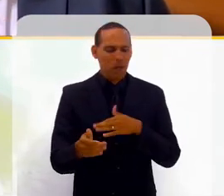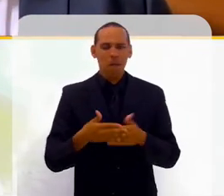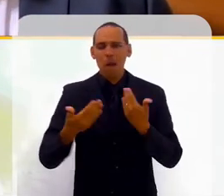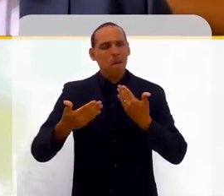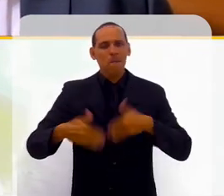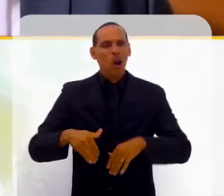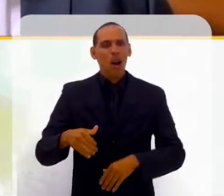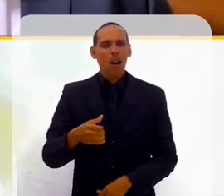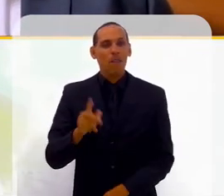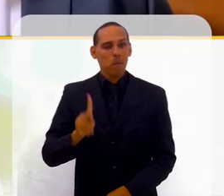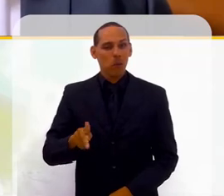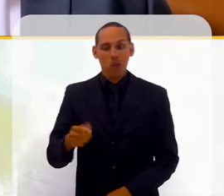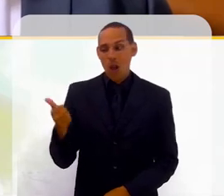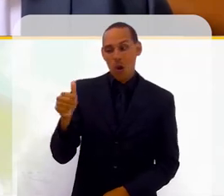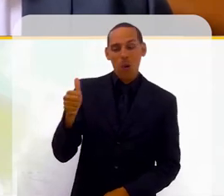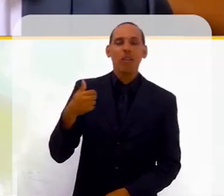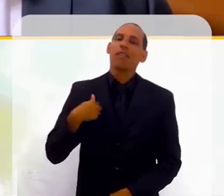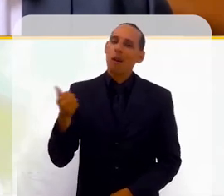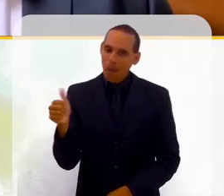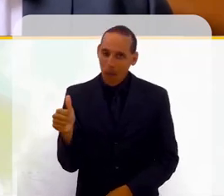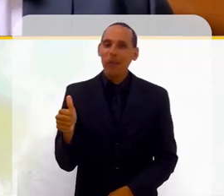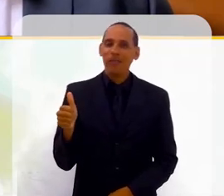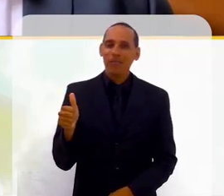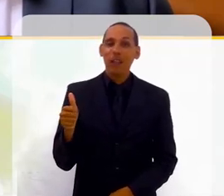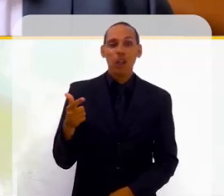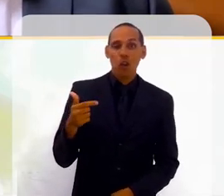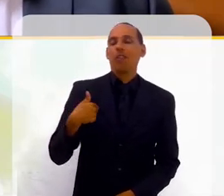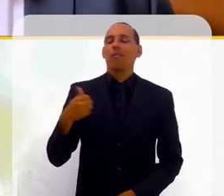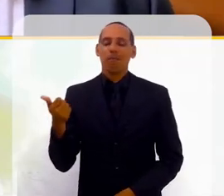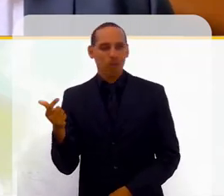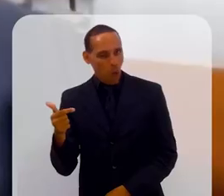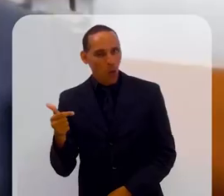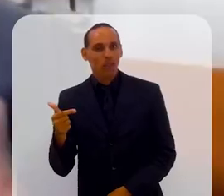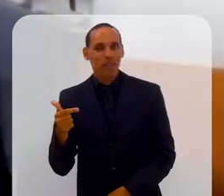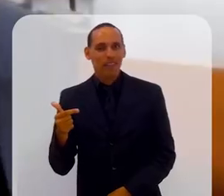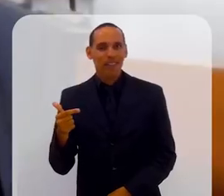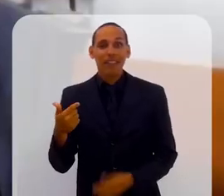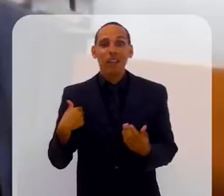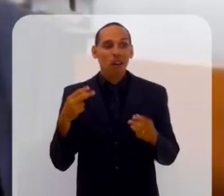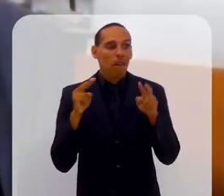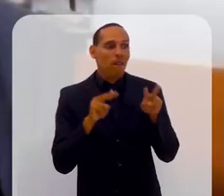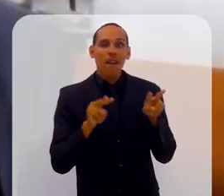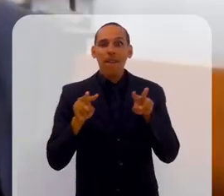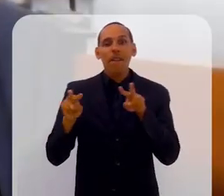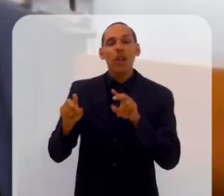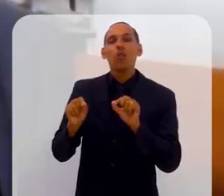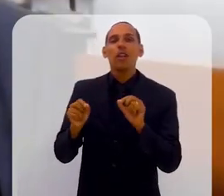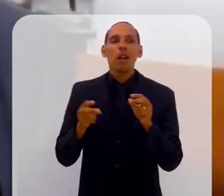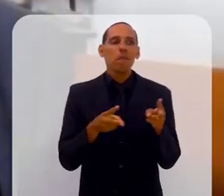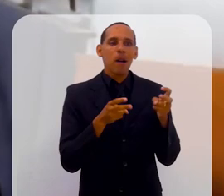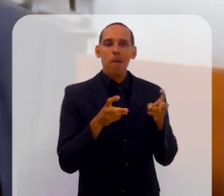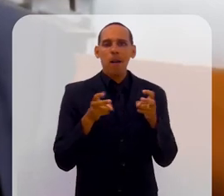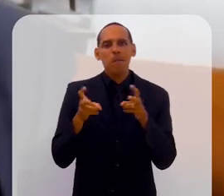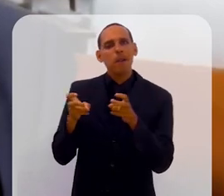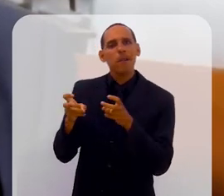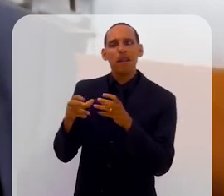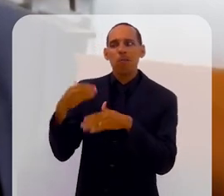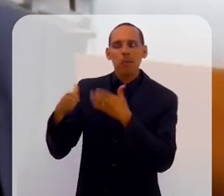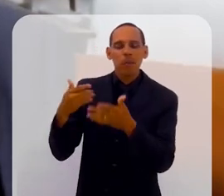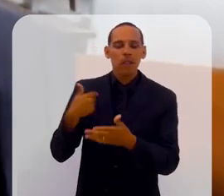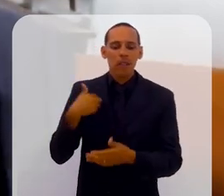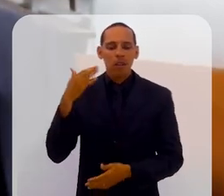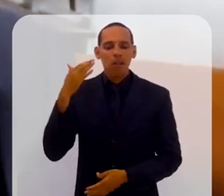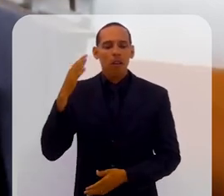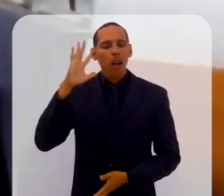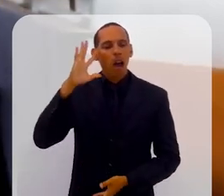11. E eu tirava os 11 com ele. Então, a forma como eu via, como eu via algum tempo depois foi essa.